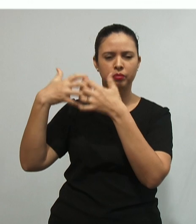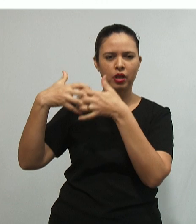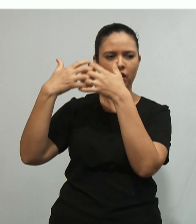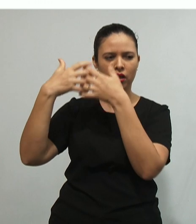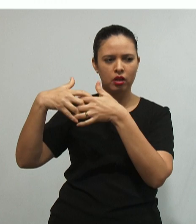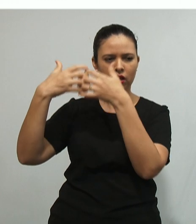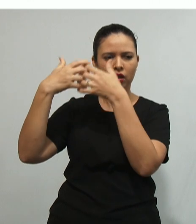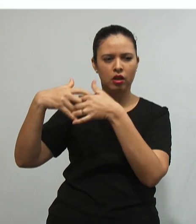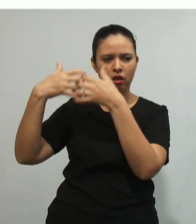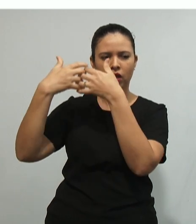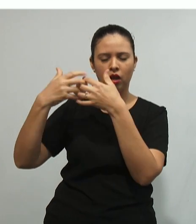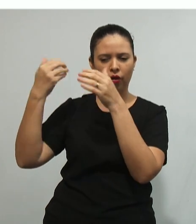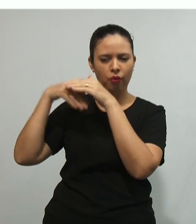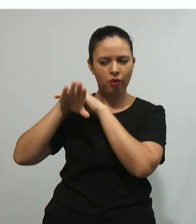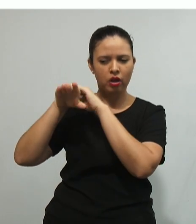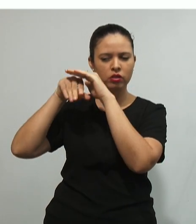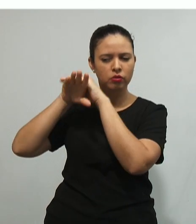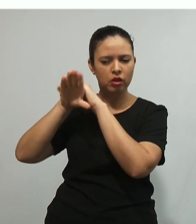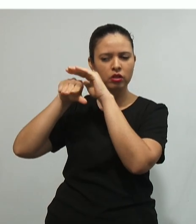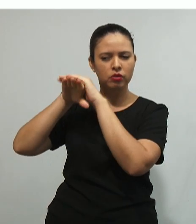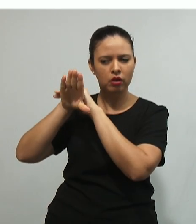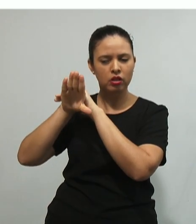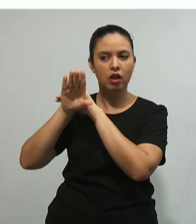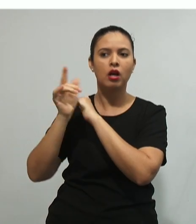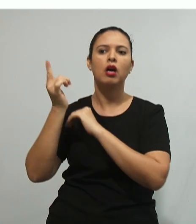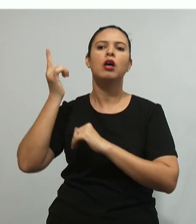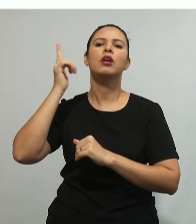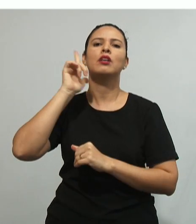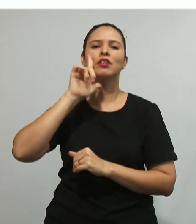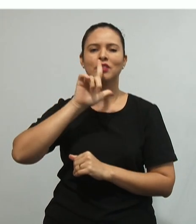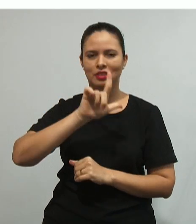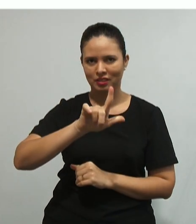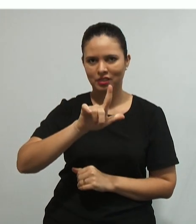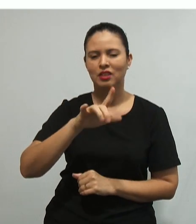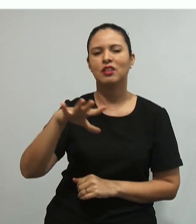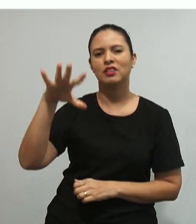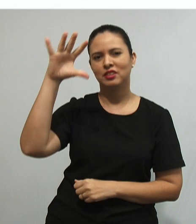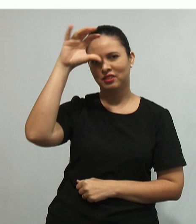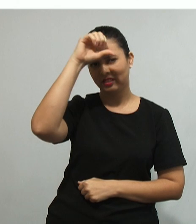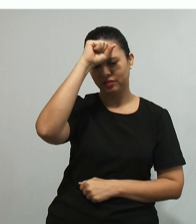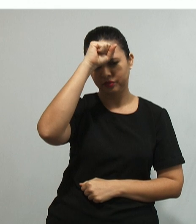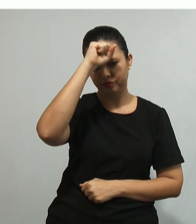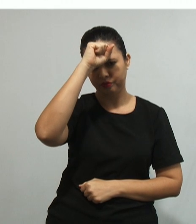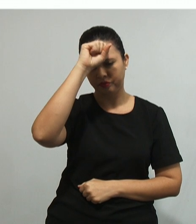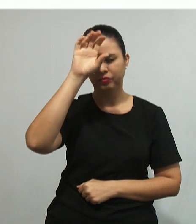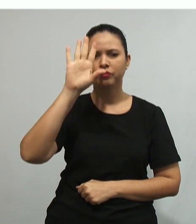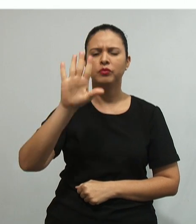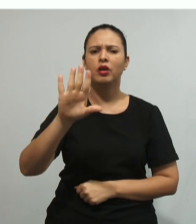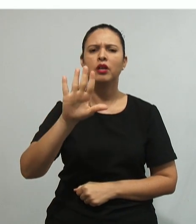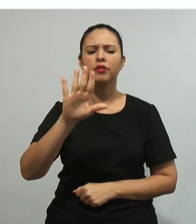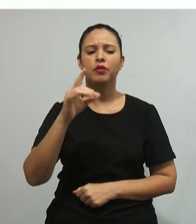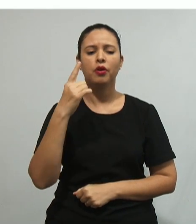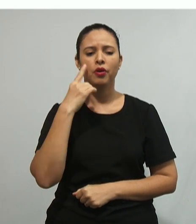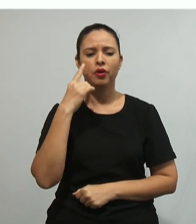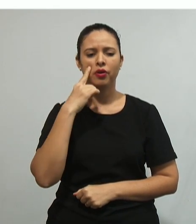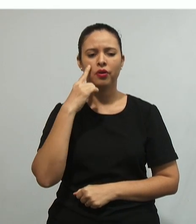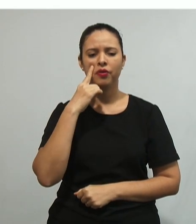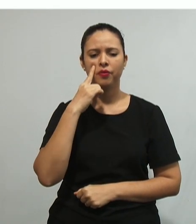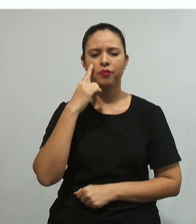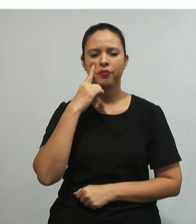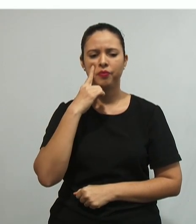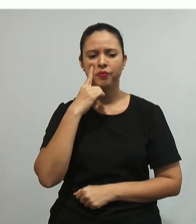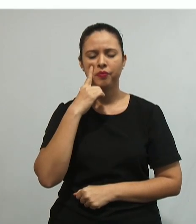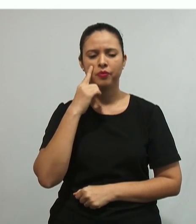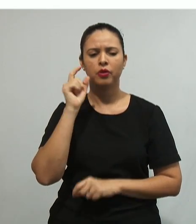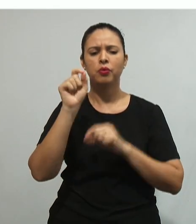acomodação resulta o quê? Na equilibração majorante. O que é assimilação? Ela é responsável por